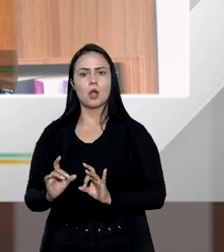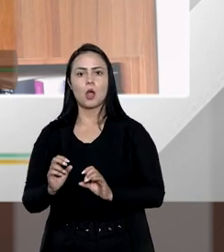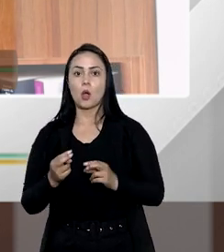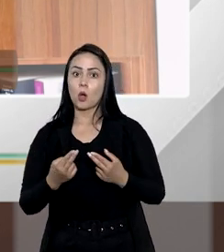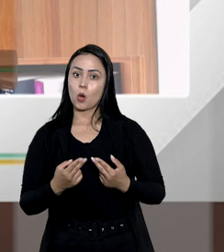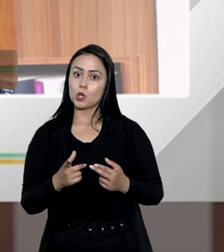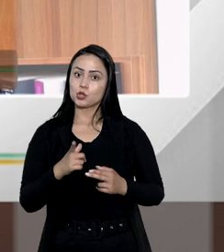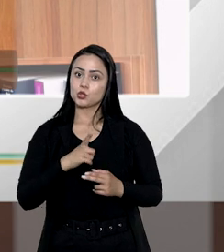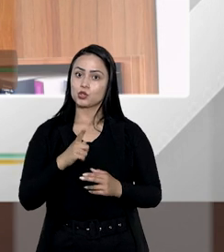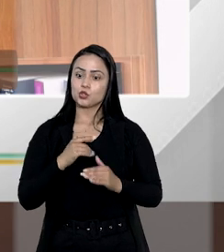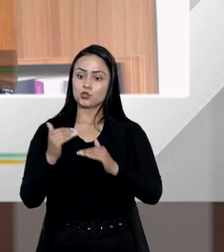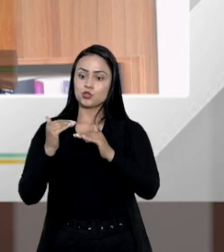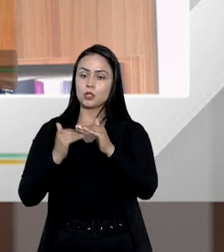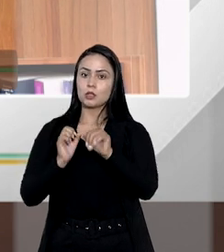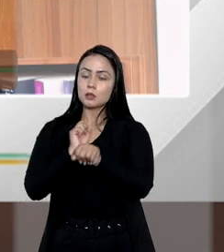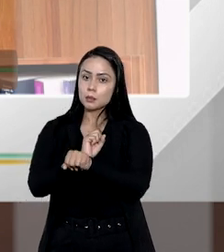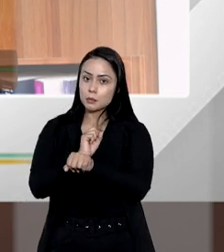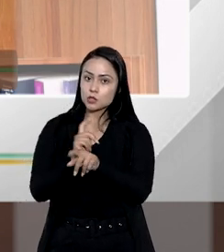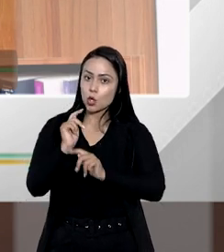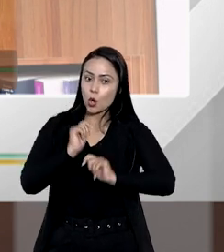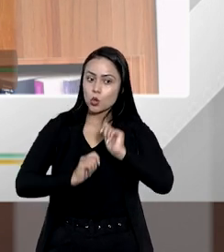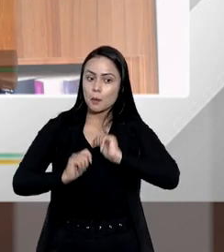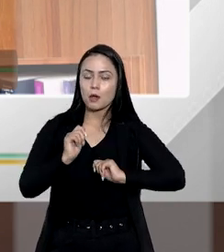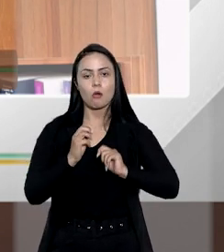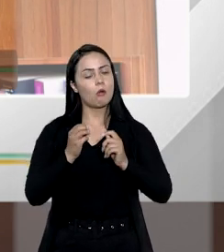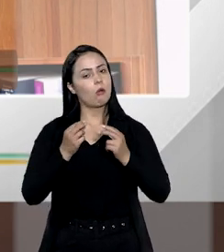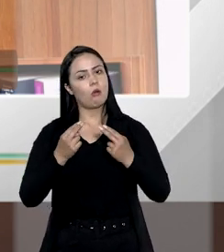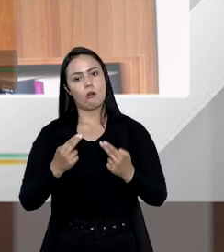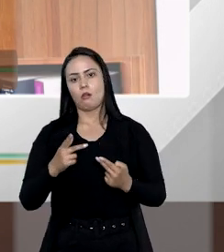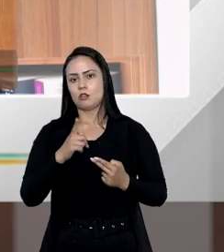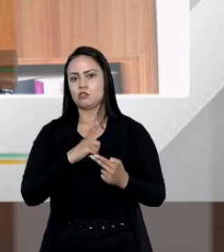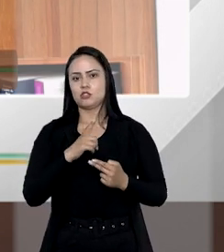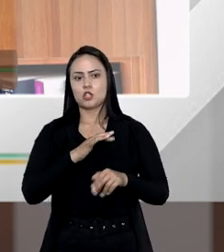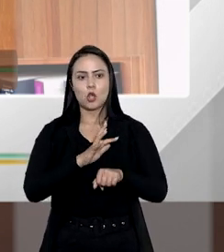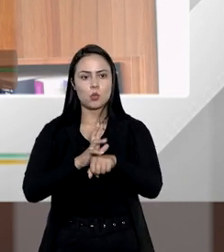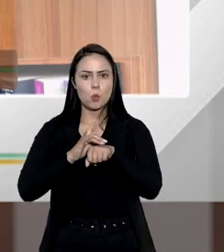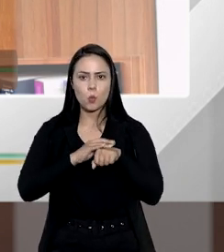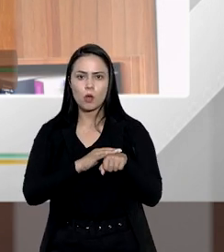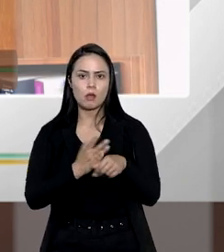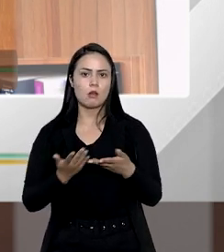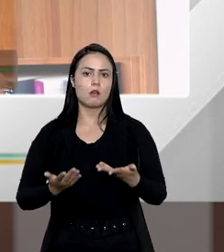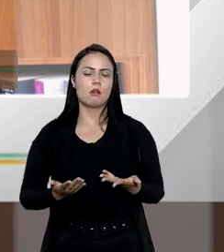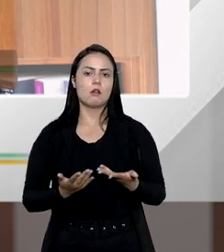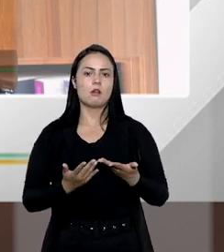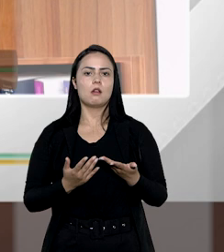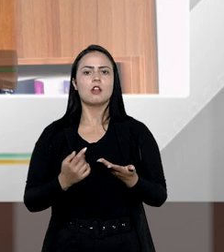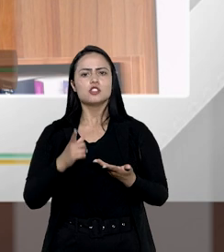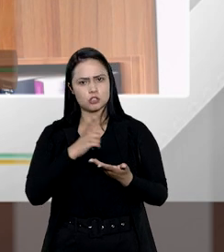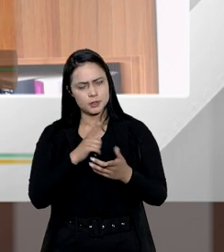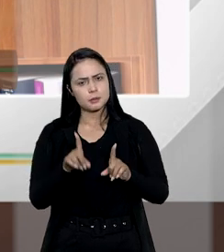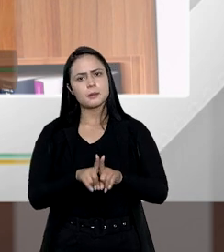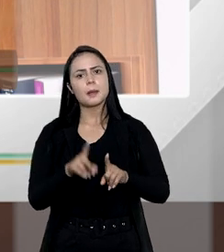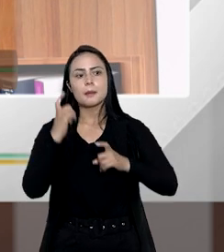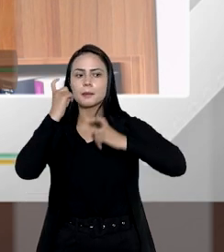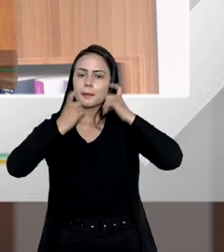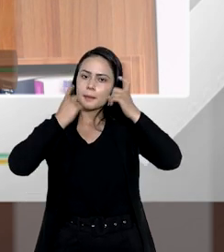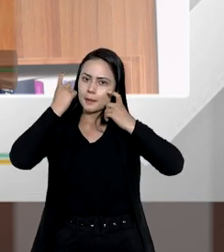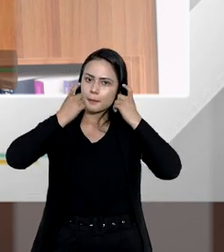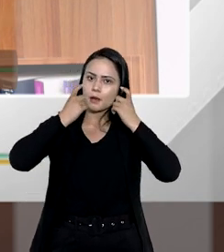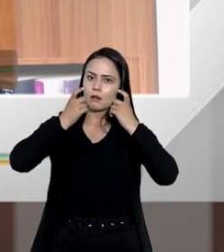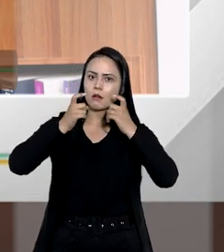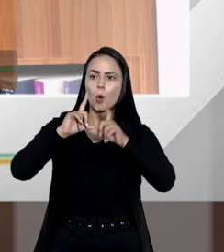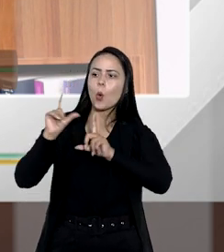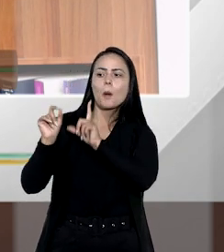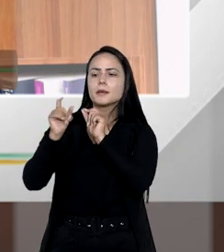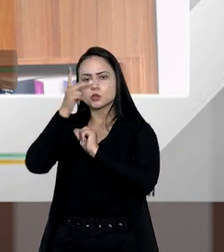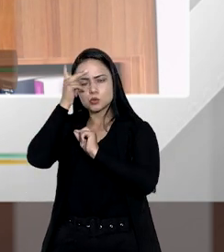ascendente que dependia economicamente ou que era tinha alguma doença será que nós não tínhamos também que nos preocupar